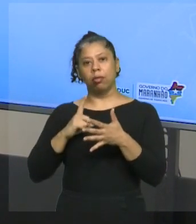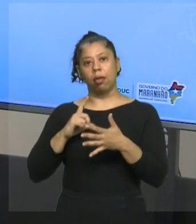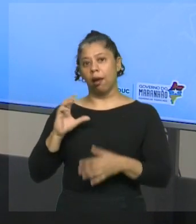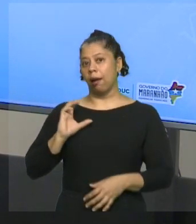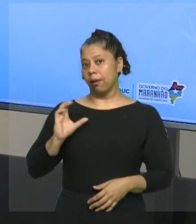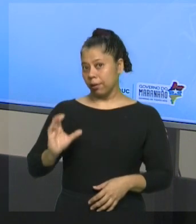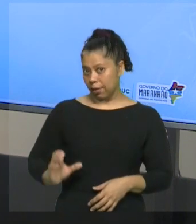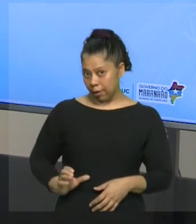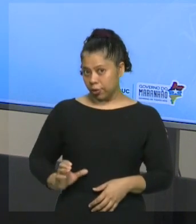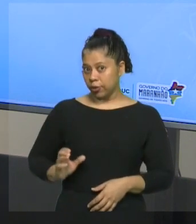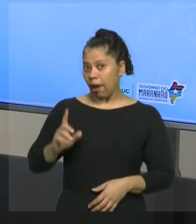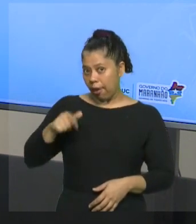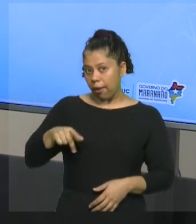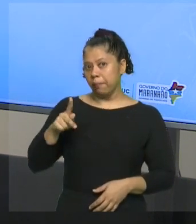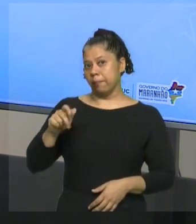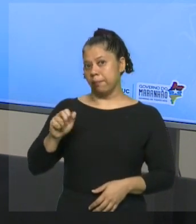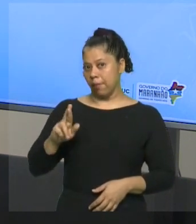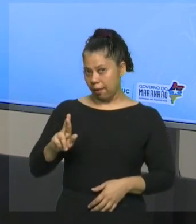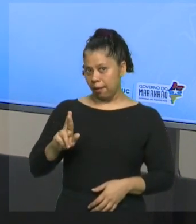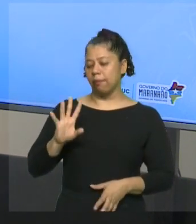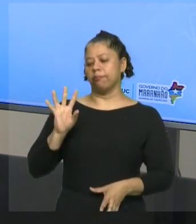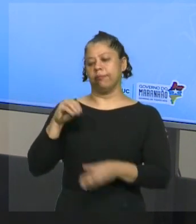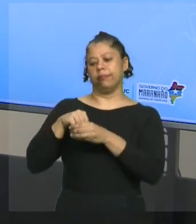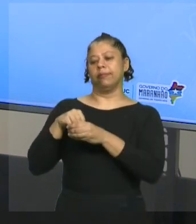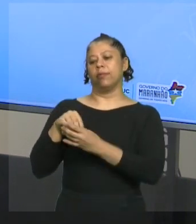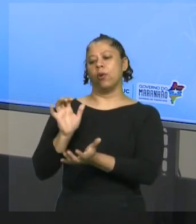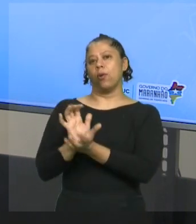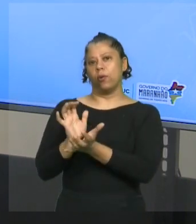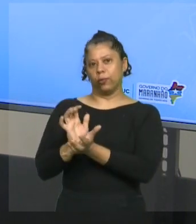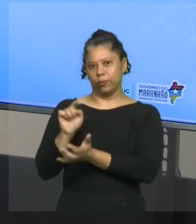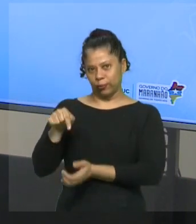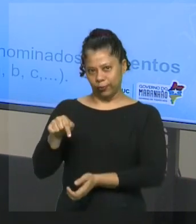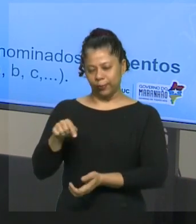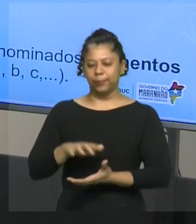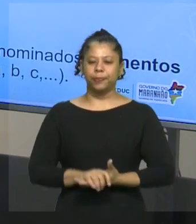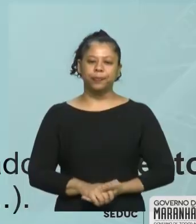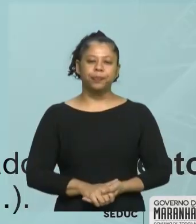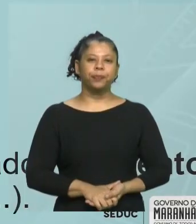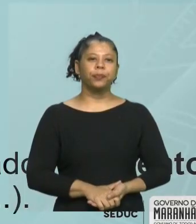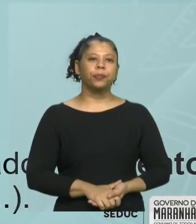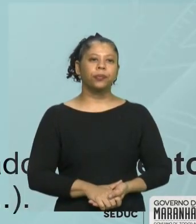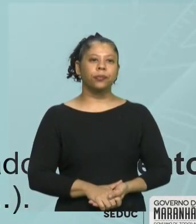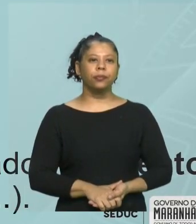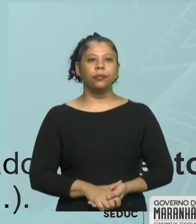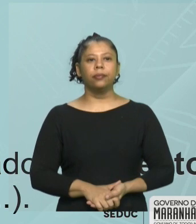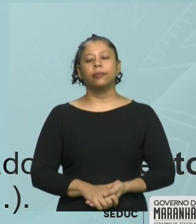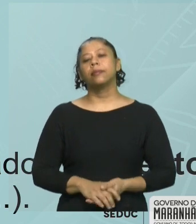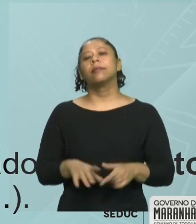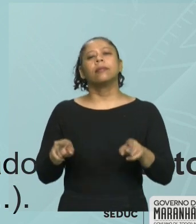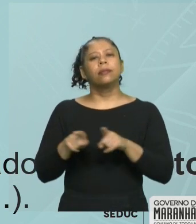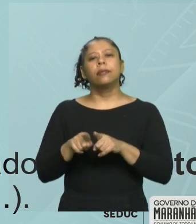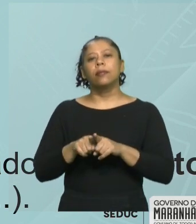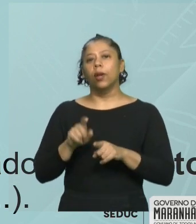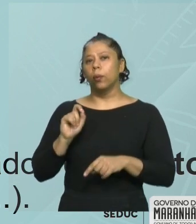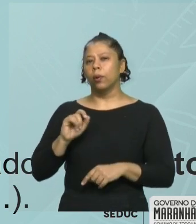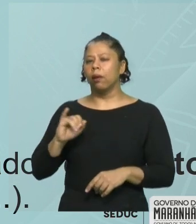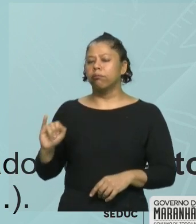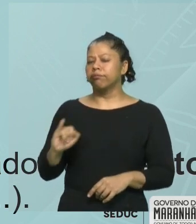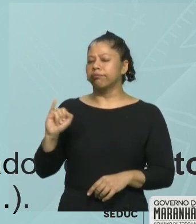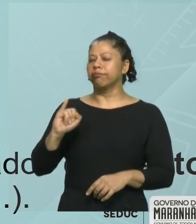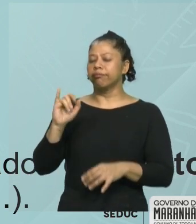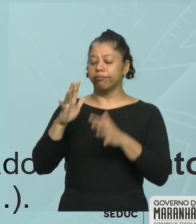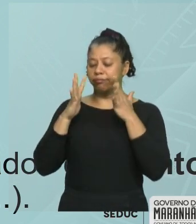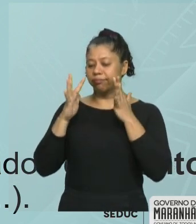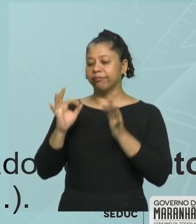característica de ser par, faz parte desse conjunto. E uma observação super importante,